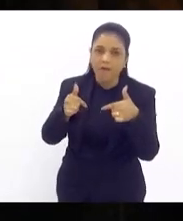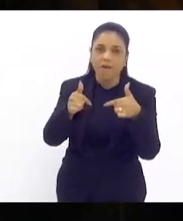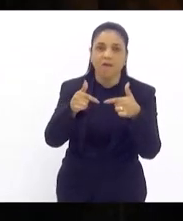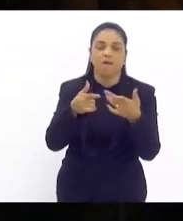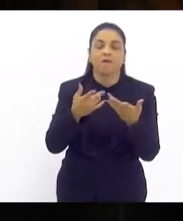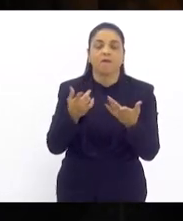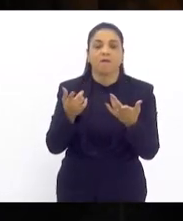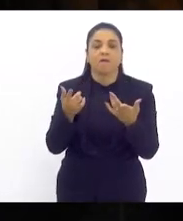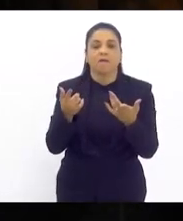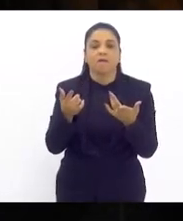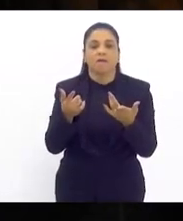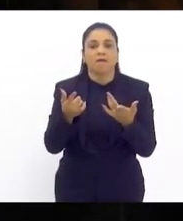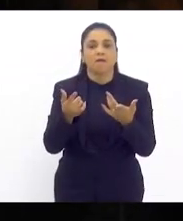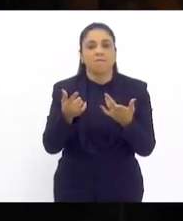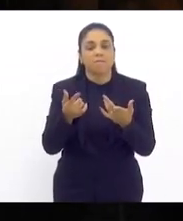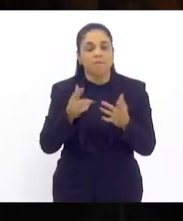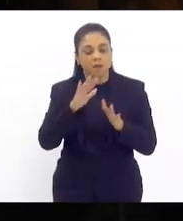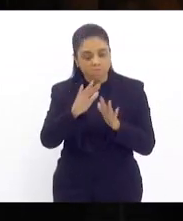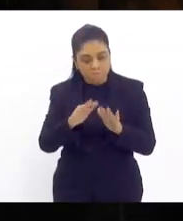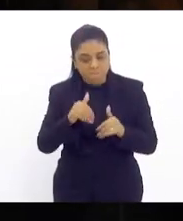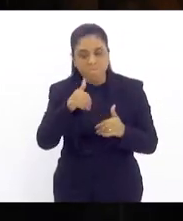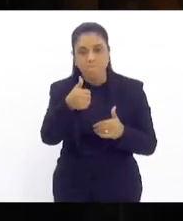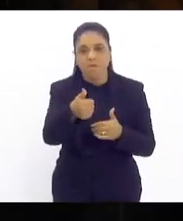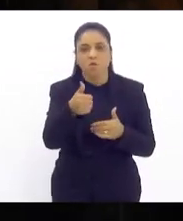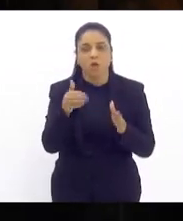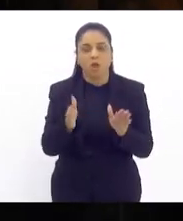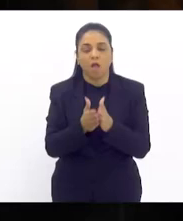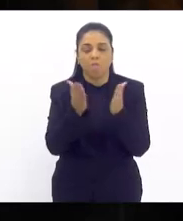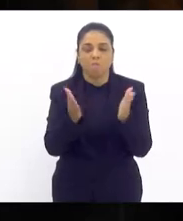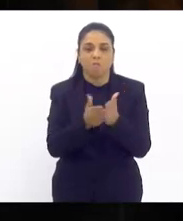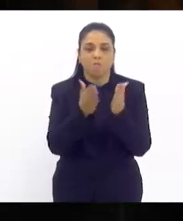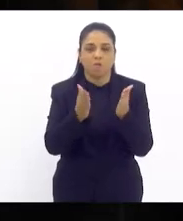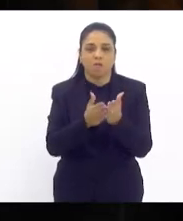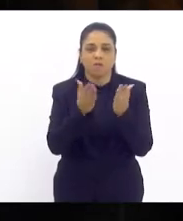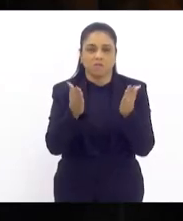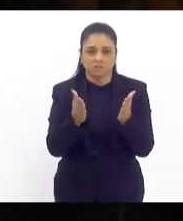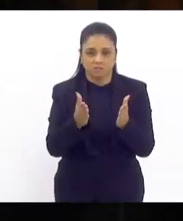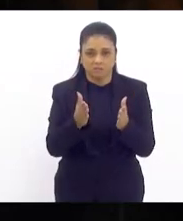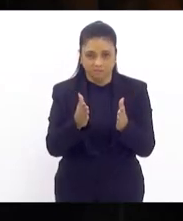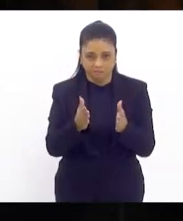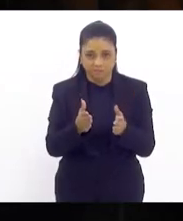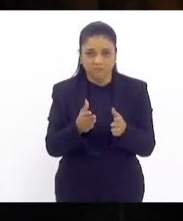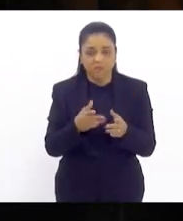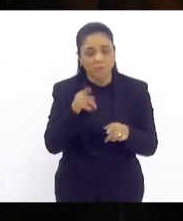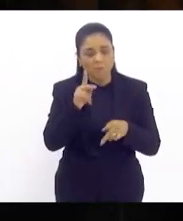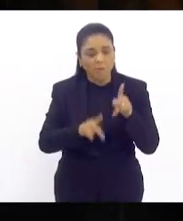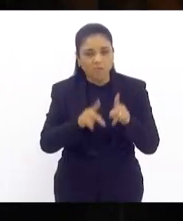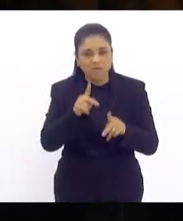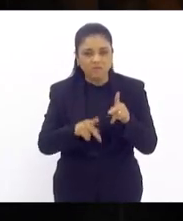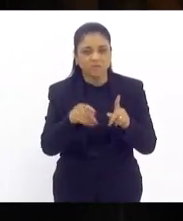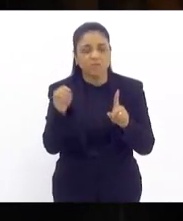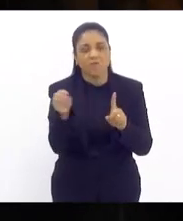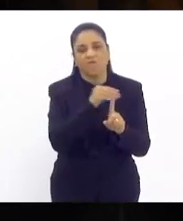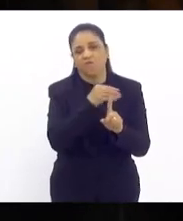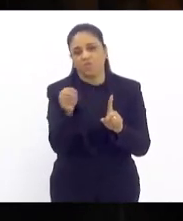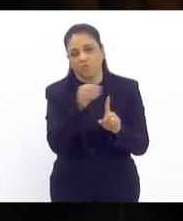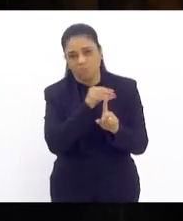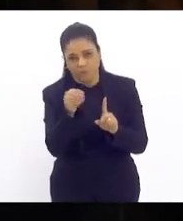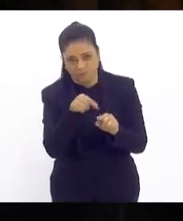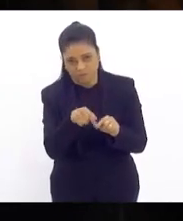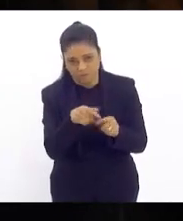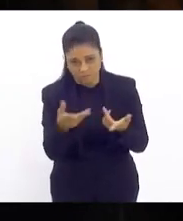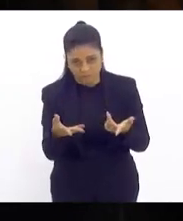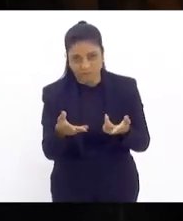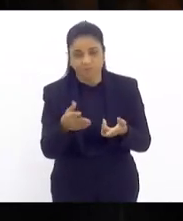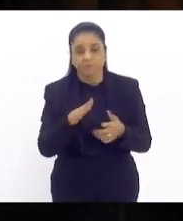chegue de fato para a superação da pobreza da nossa população que está em extrema vulnerabilidade falava aqui